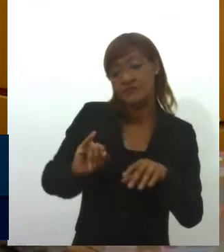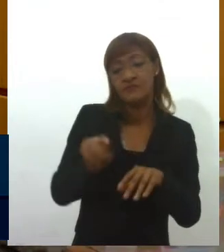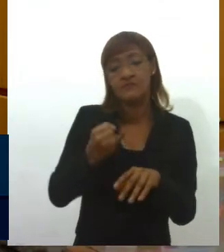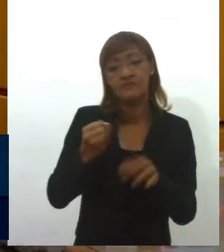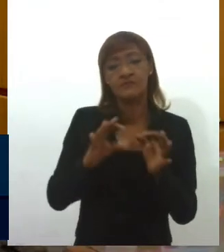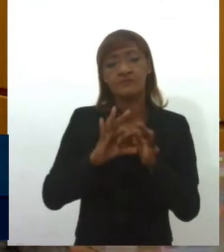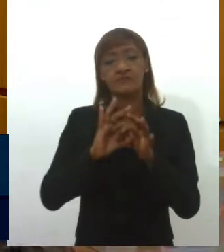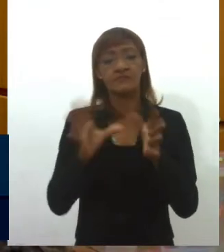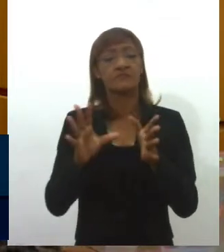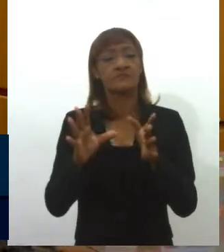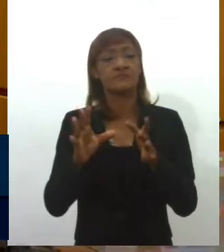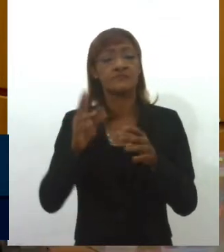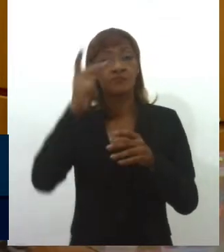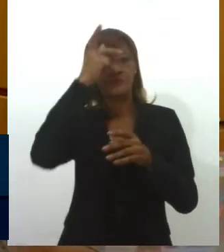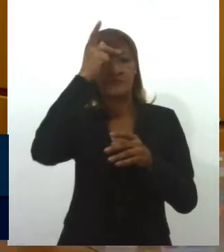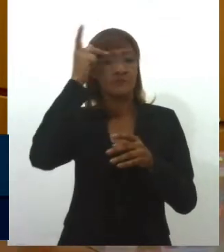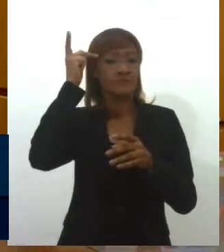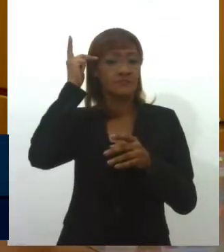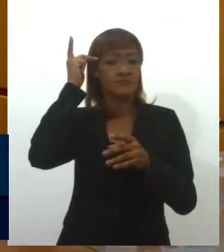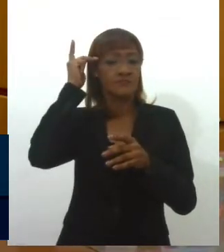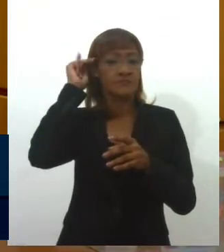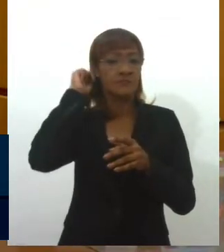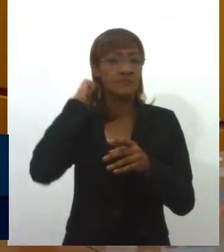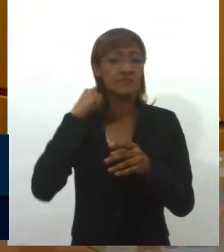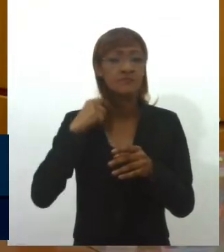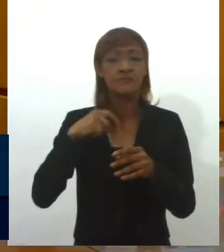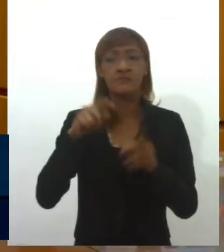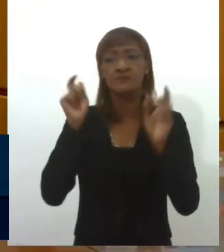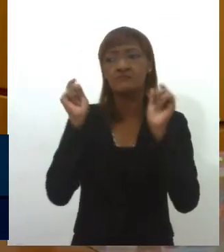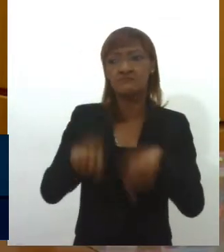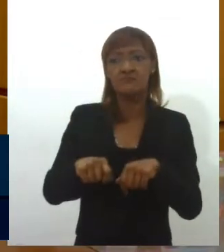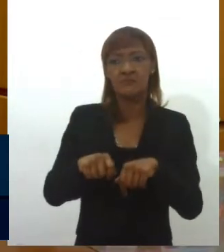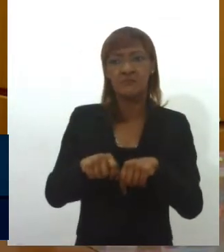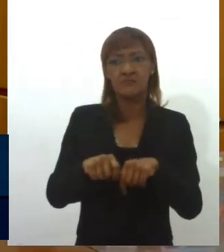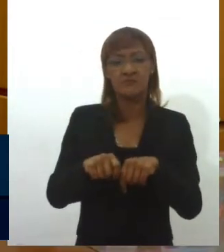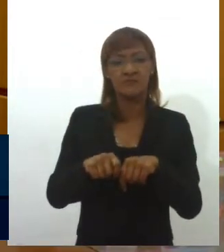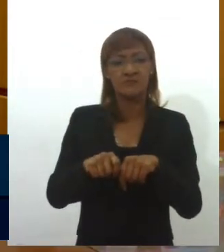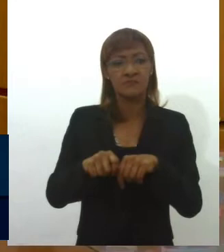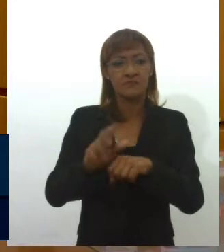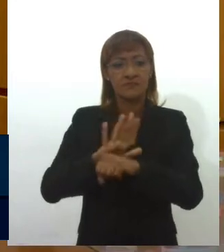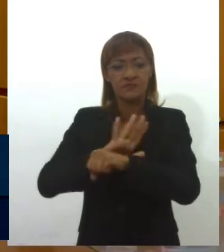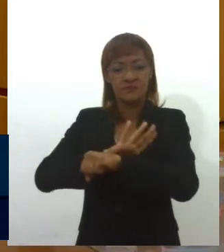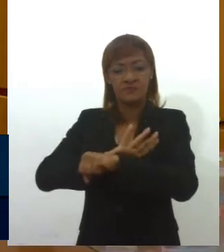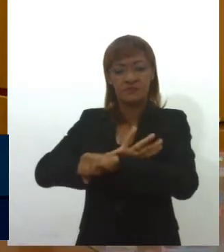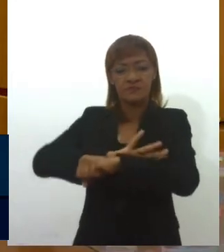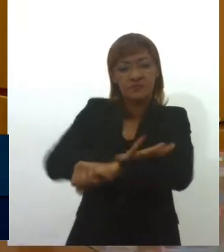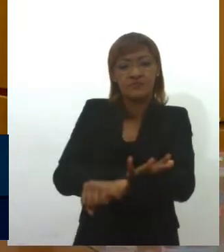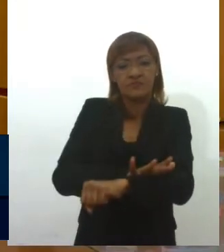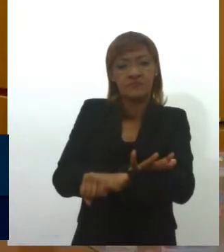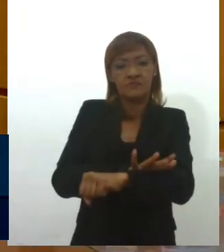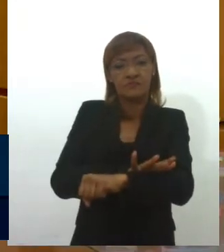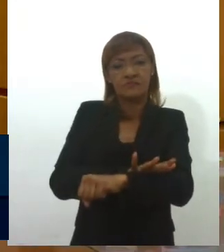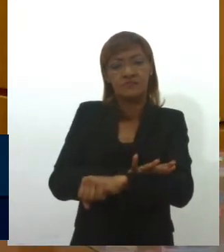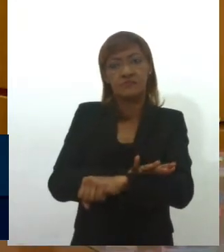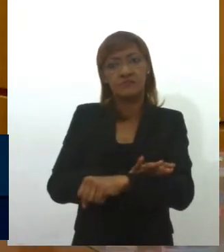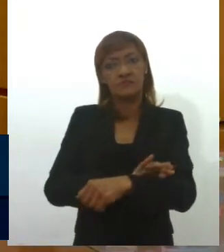pessoa poder fazer apologia ao crime, ou a práticas criminosas.